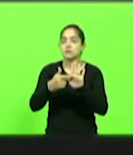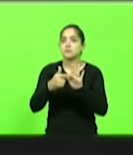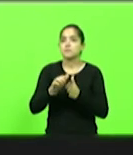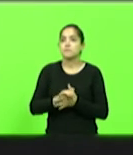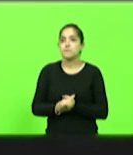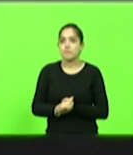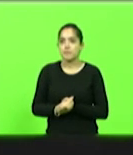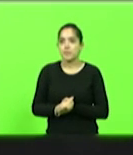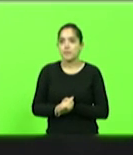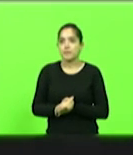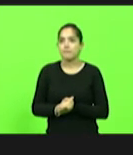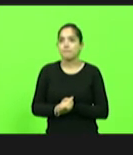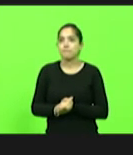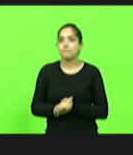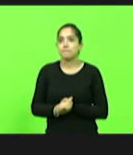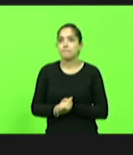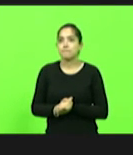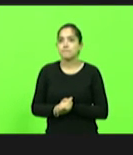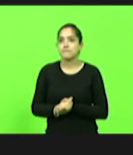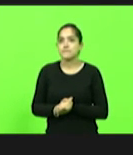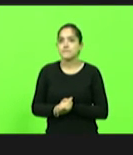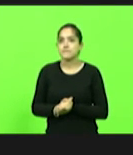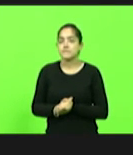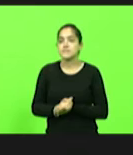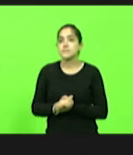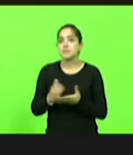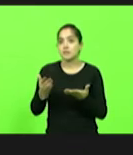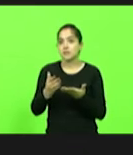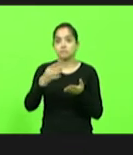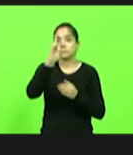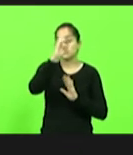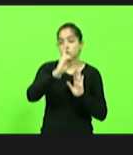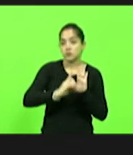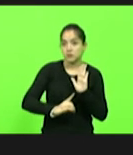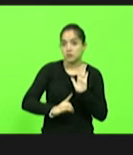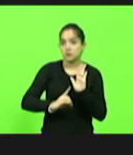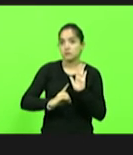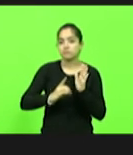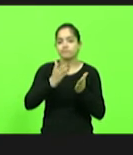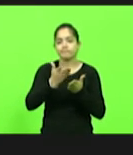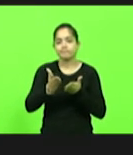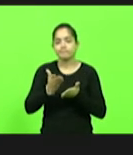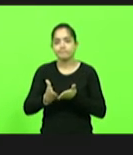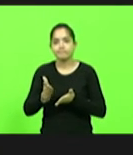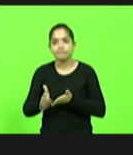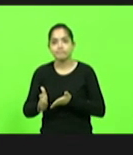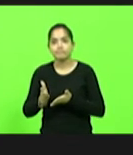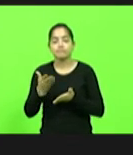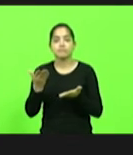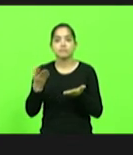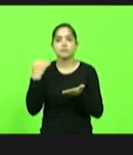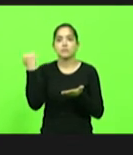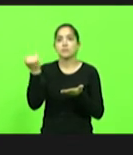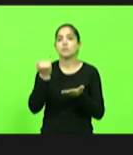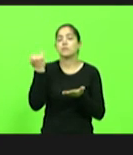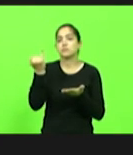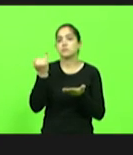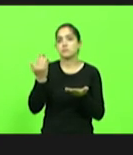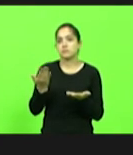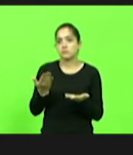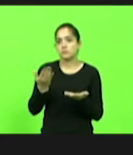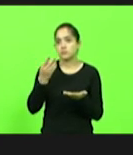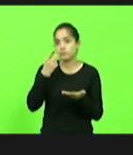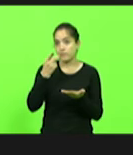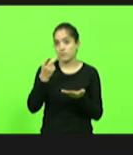Estado, reiterou a importância da garantia de permanência dos direitos conquistados. É crucial dizer que, aos